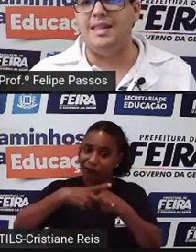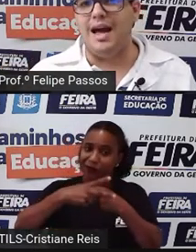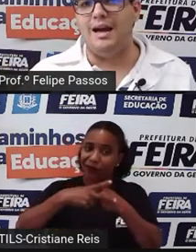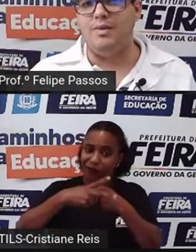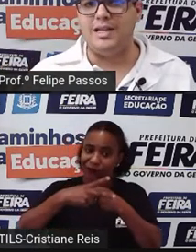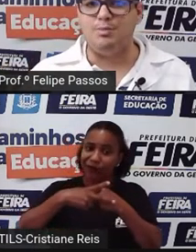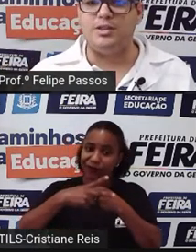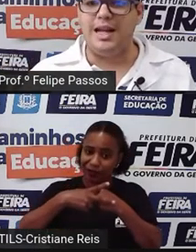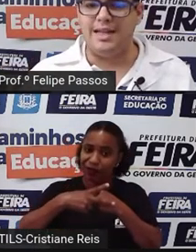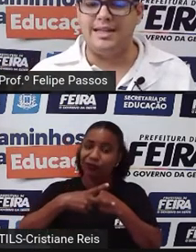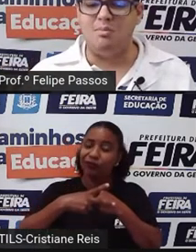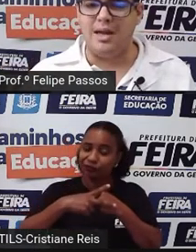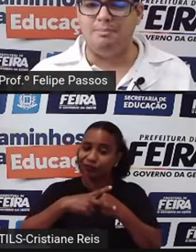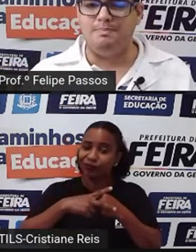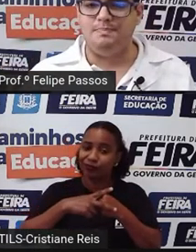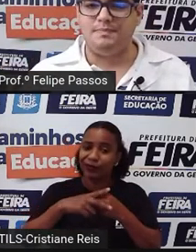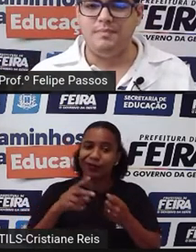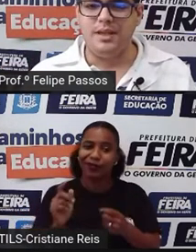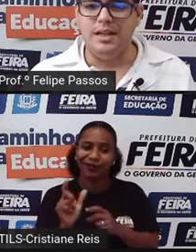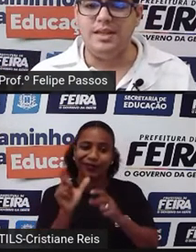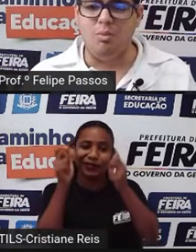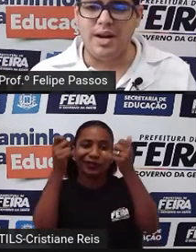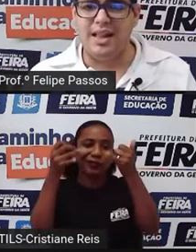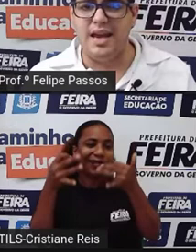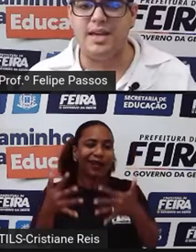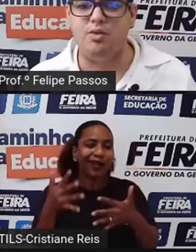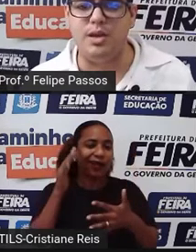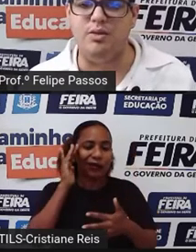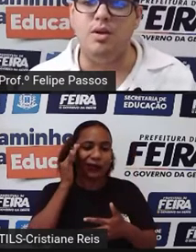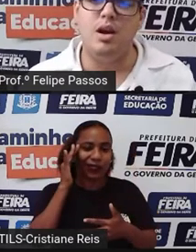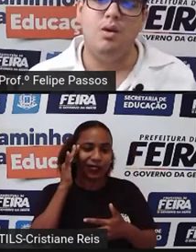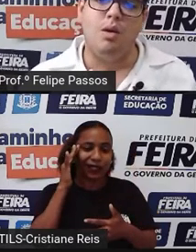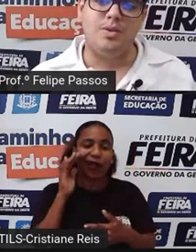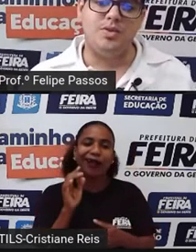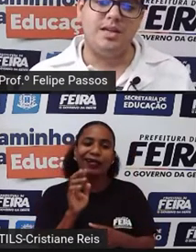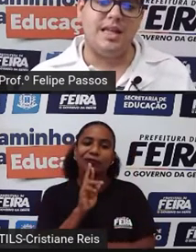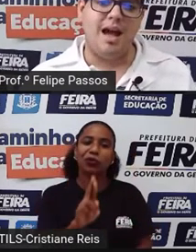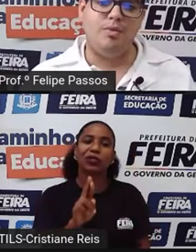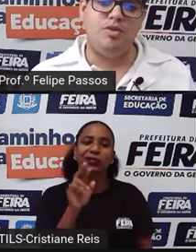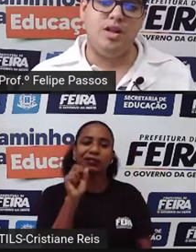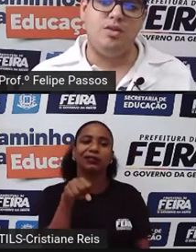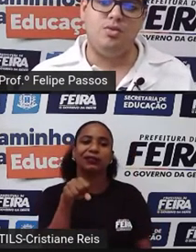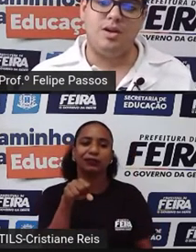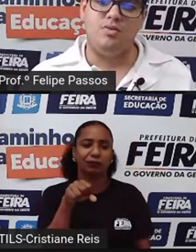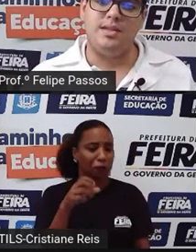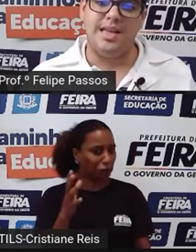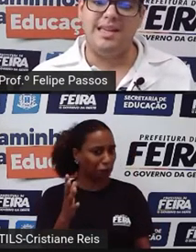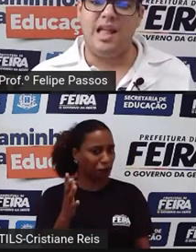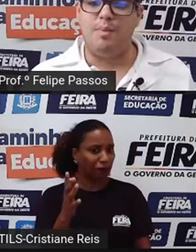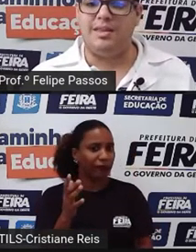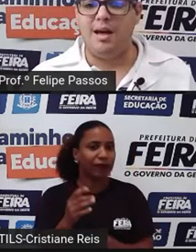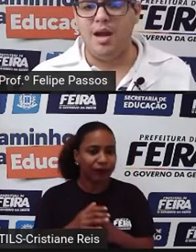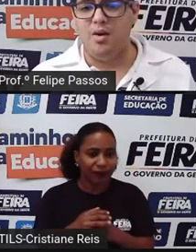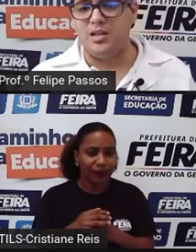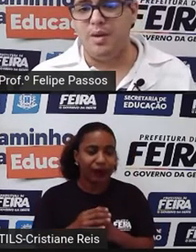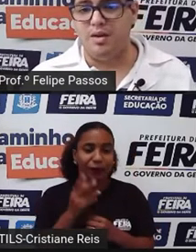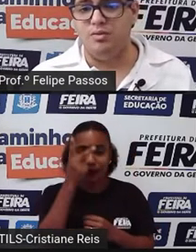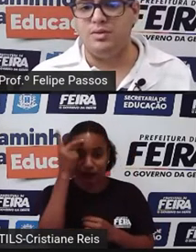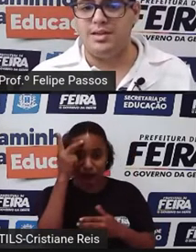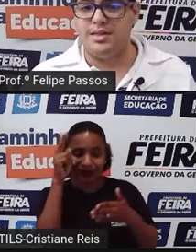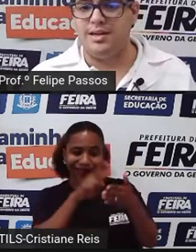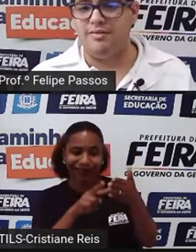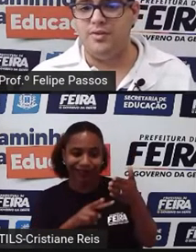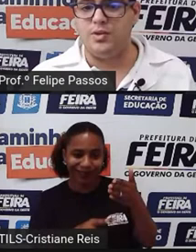ele dá uma resposta errada também. Então, bora ler aqui comigo. Uma pessoa que tem hábito de leitura consegue interpretar melhor as